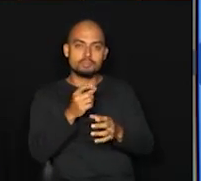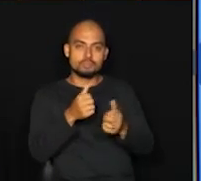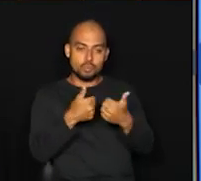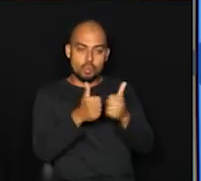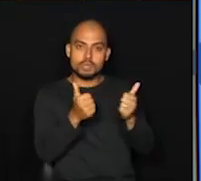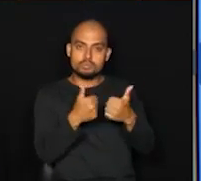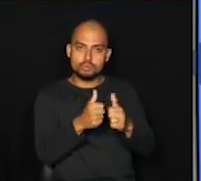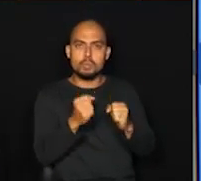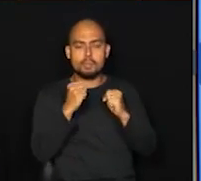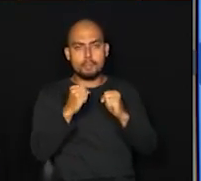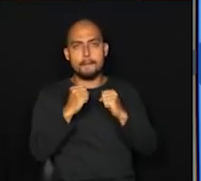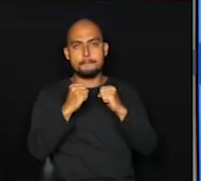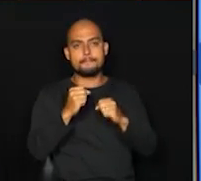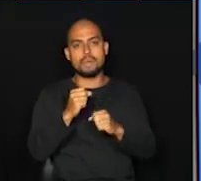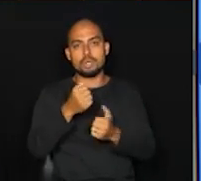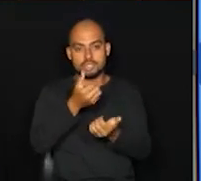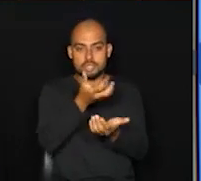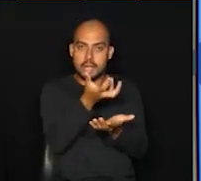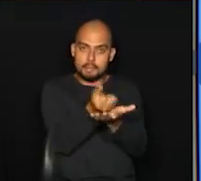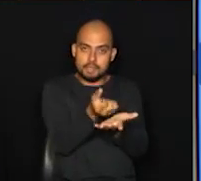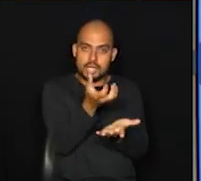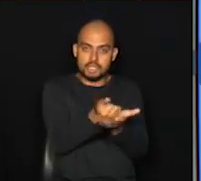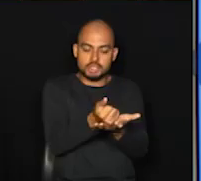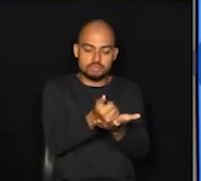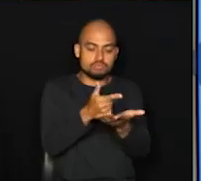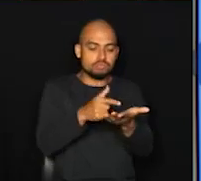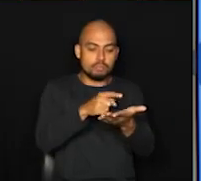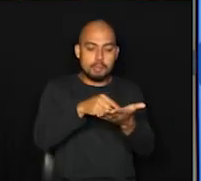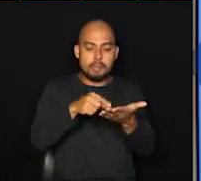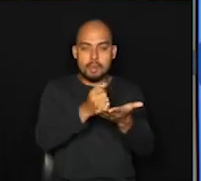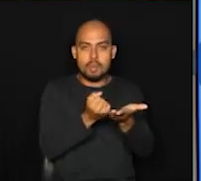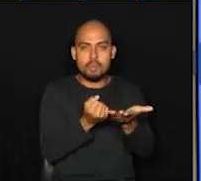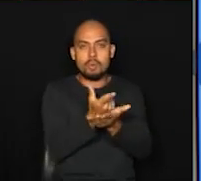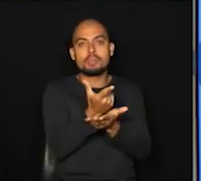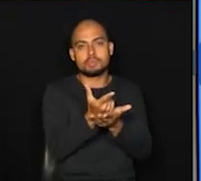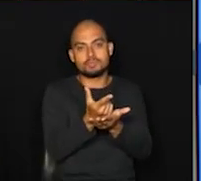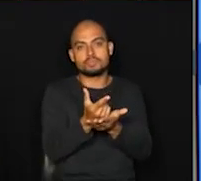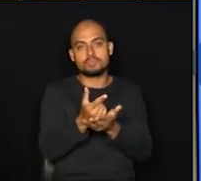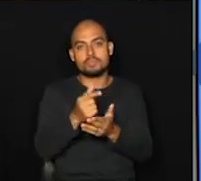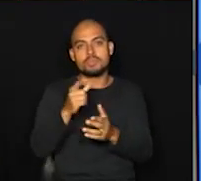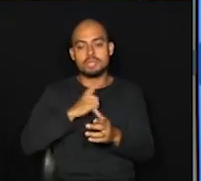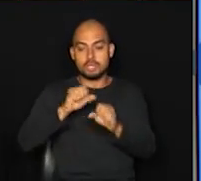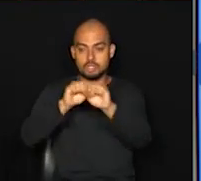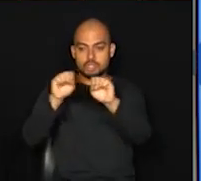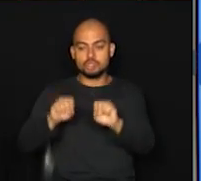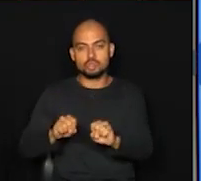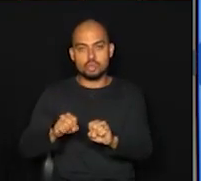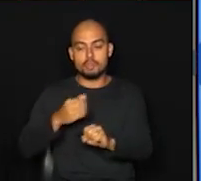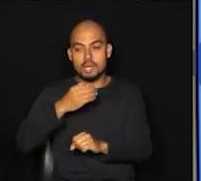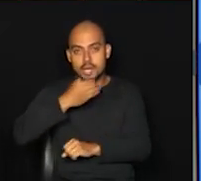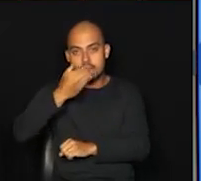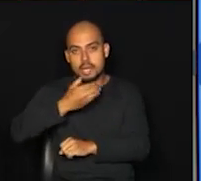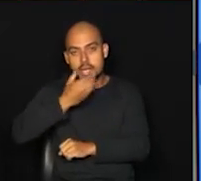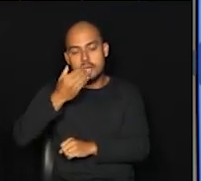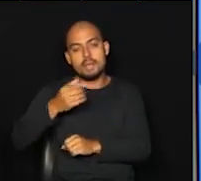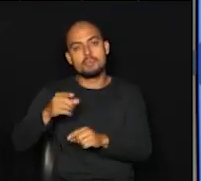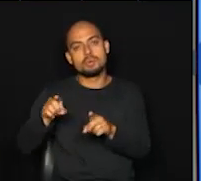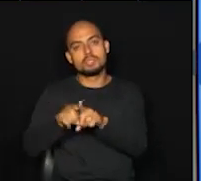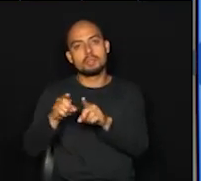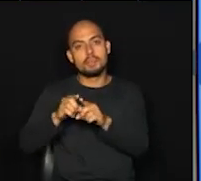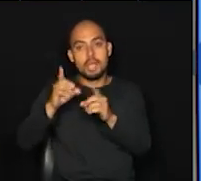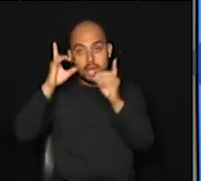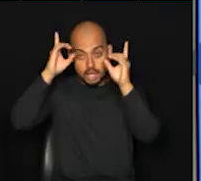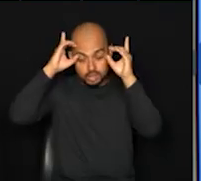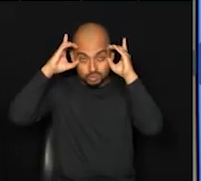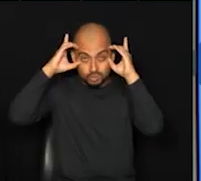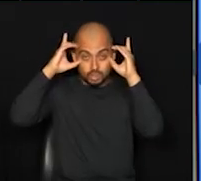realizado por meio de um aplicativo de celular disponível para os sistemas Android e iOS, com débito